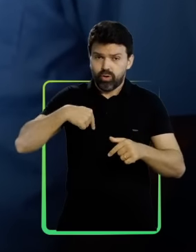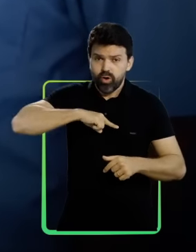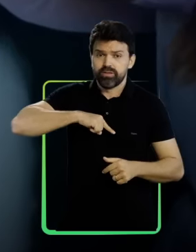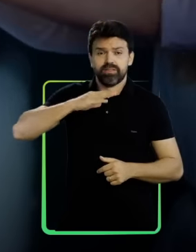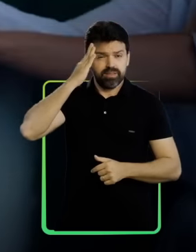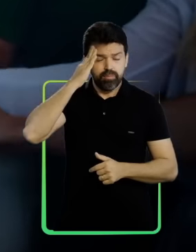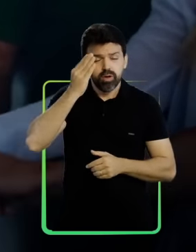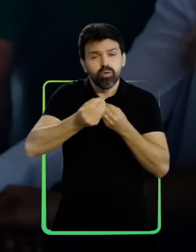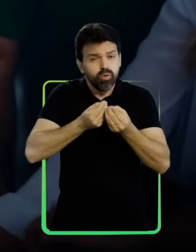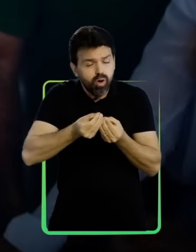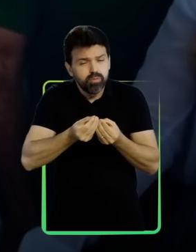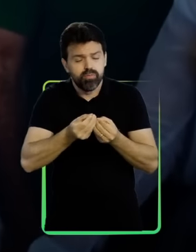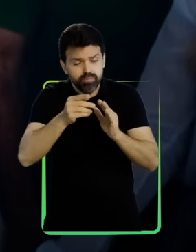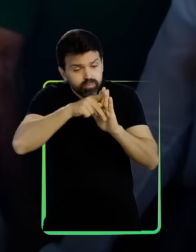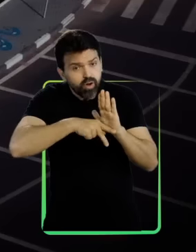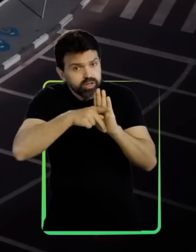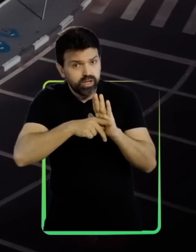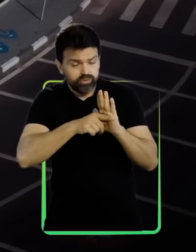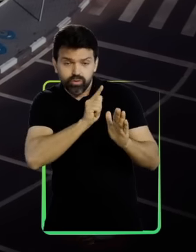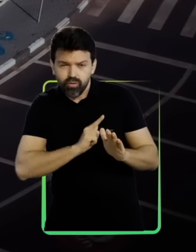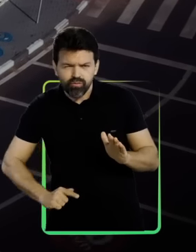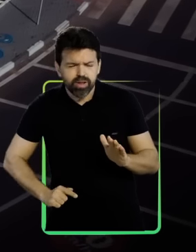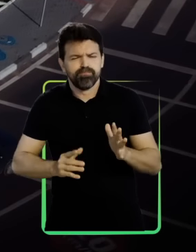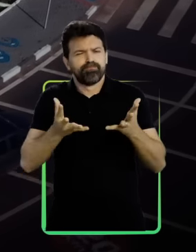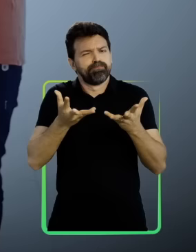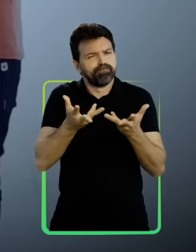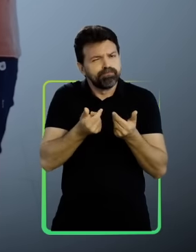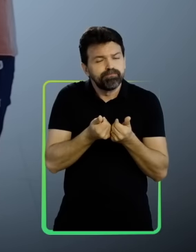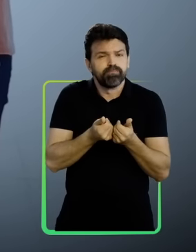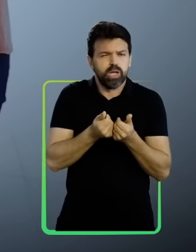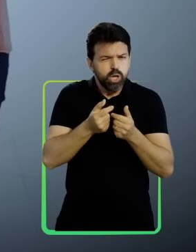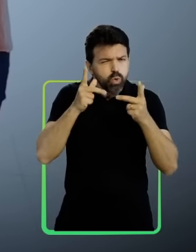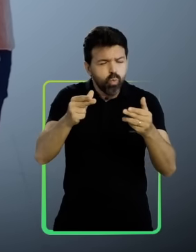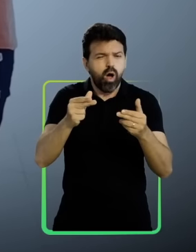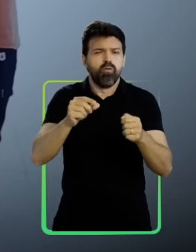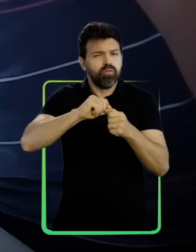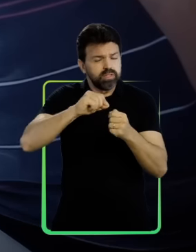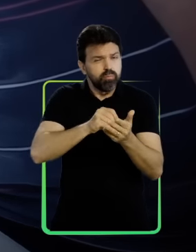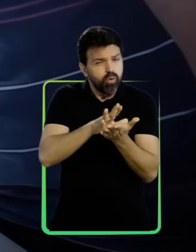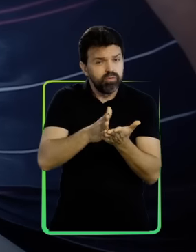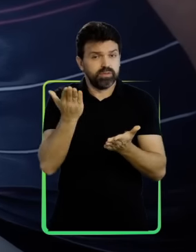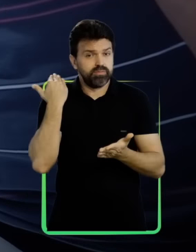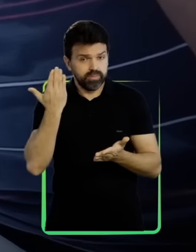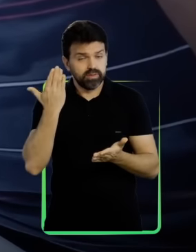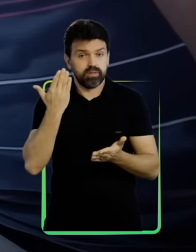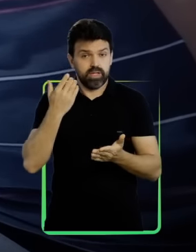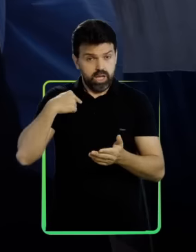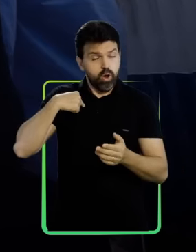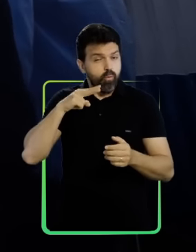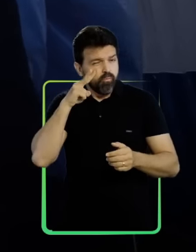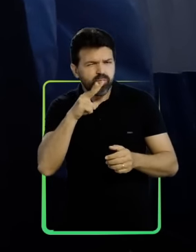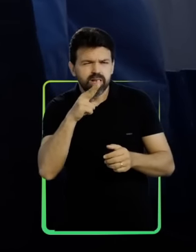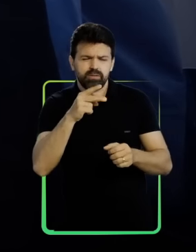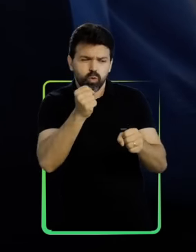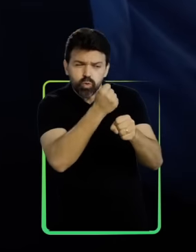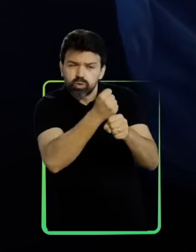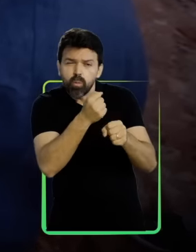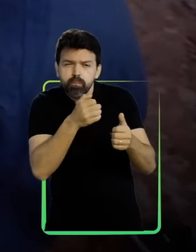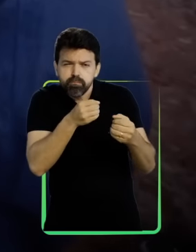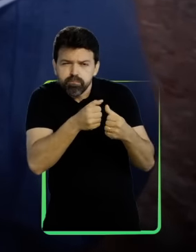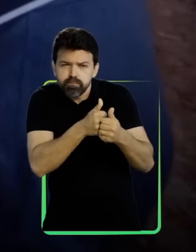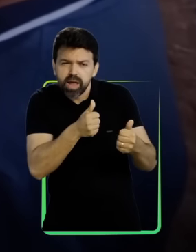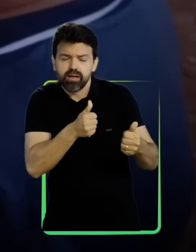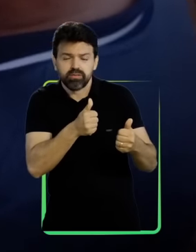isso. Com um plano de governo bem feito. Como o eu fiz em Boa Vista. Olhando cada obra de perto.